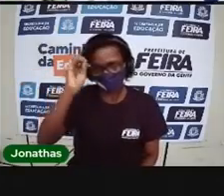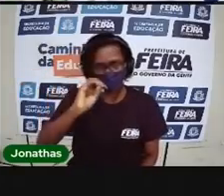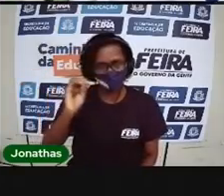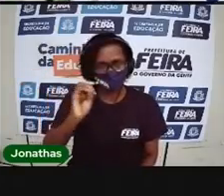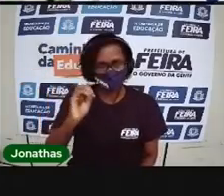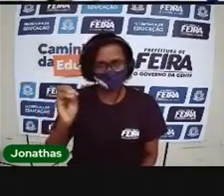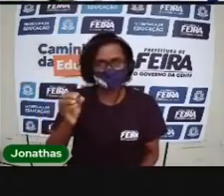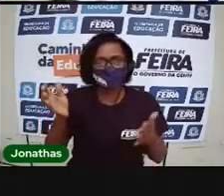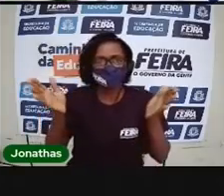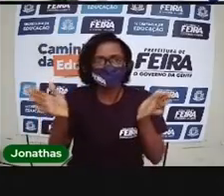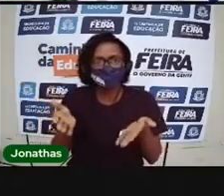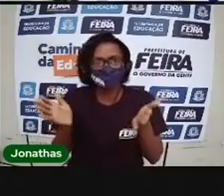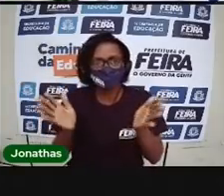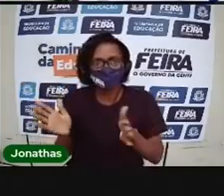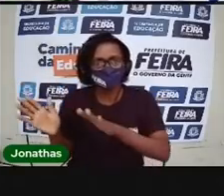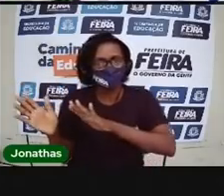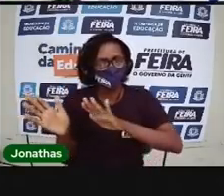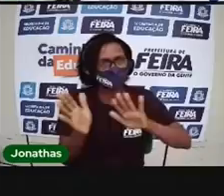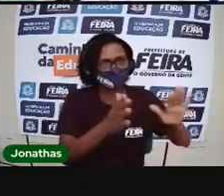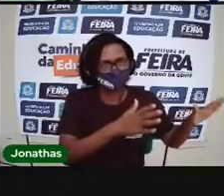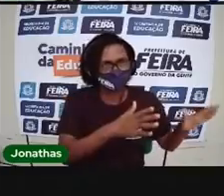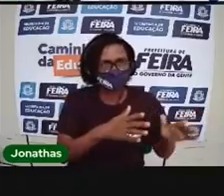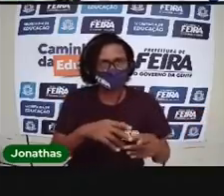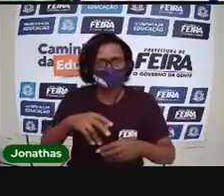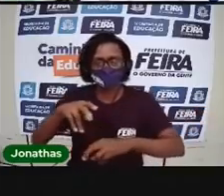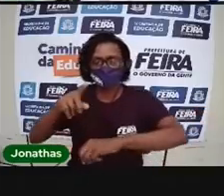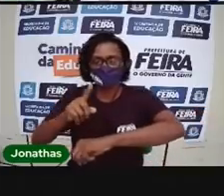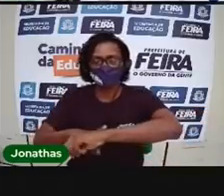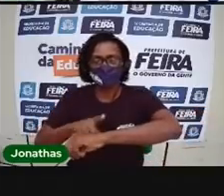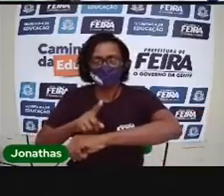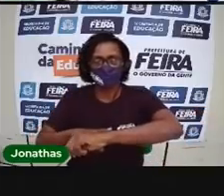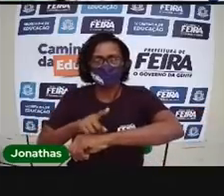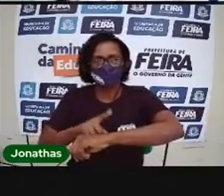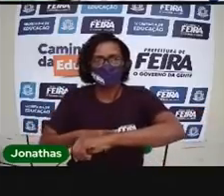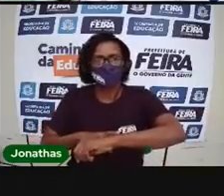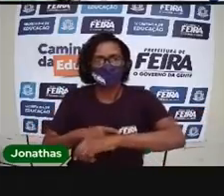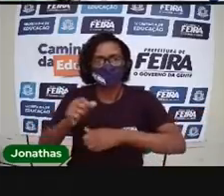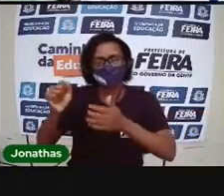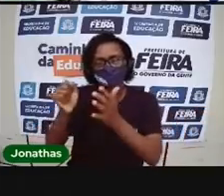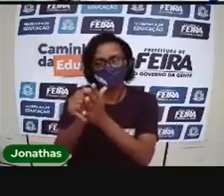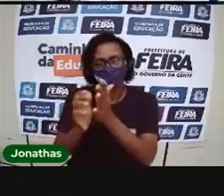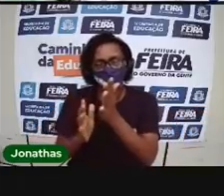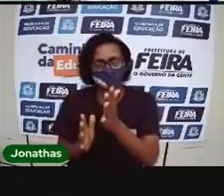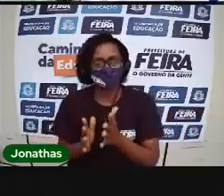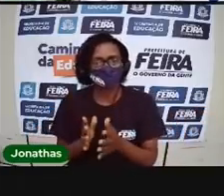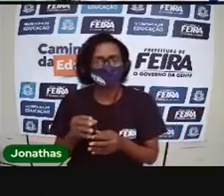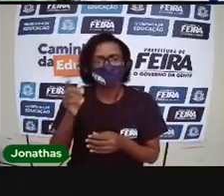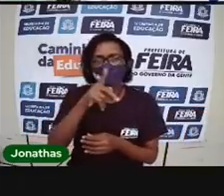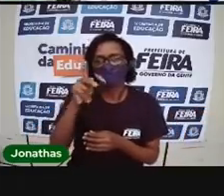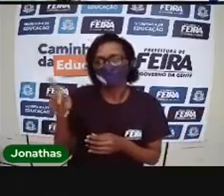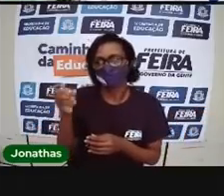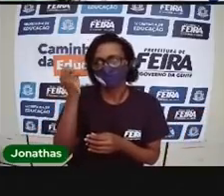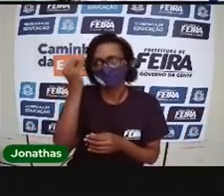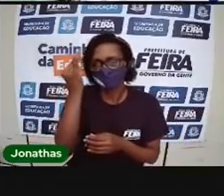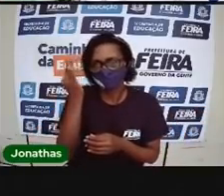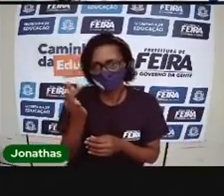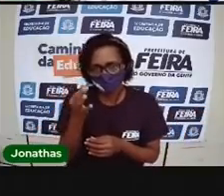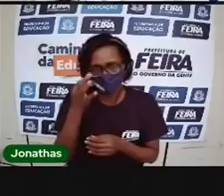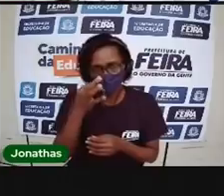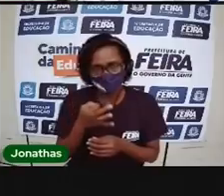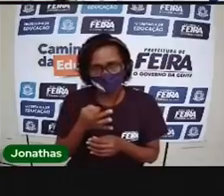E agora, vamos sentar? É hora da atividade. Deixa atenção que a prova é explicada direitinho, tá bom?